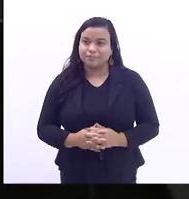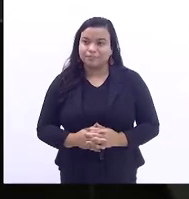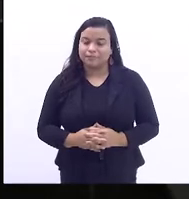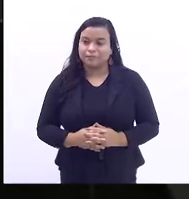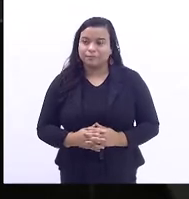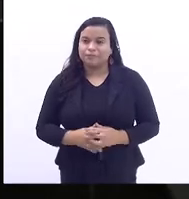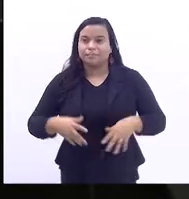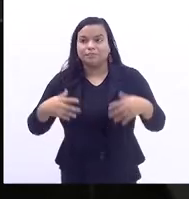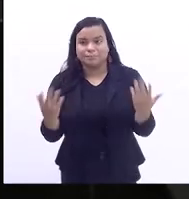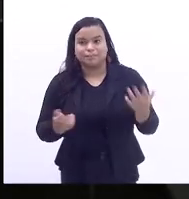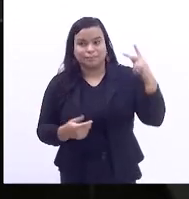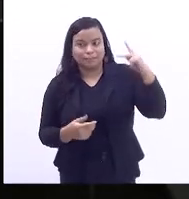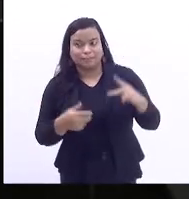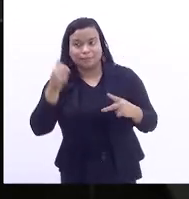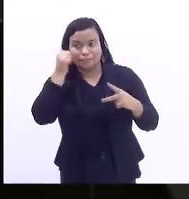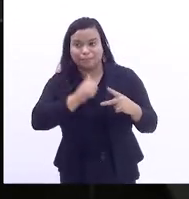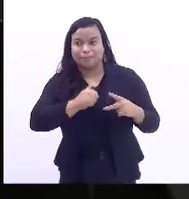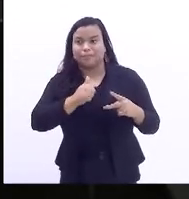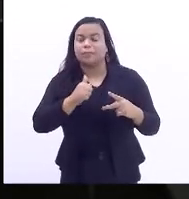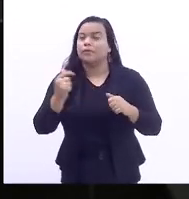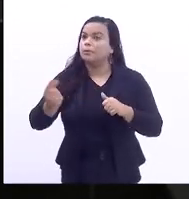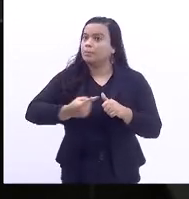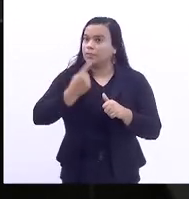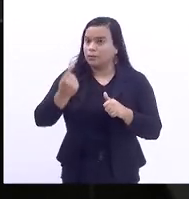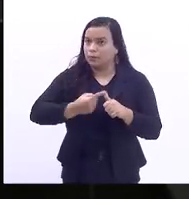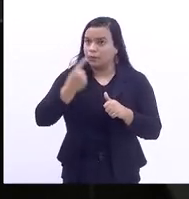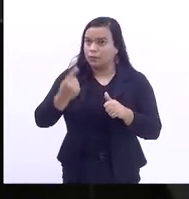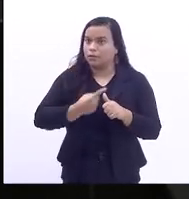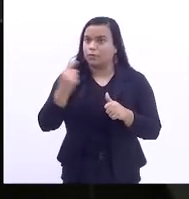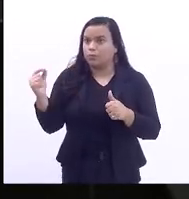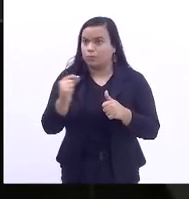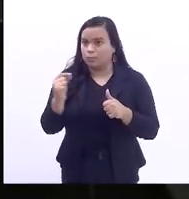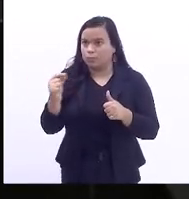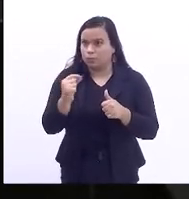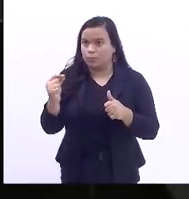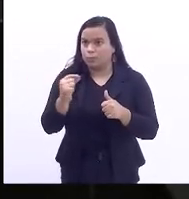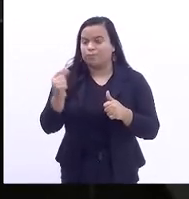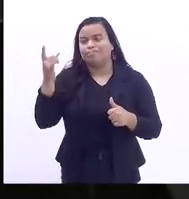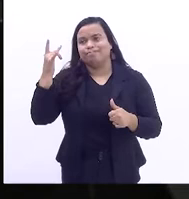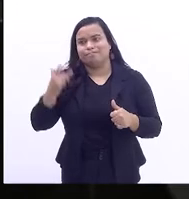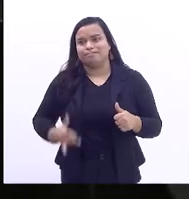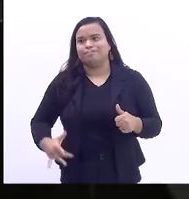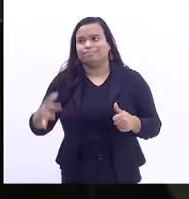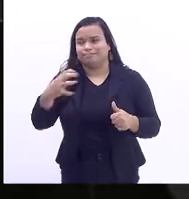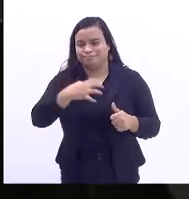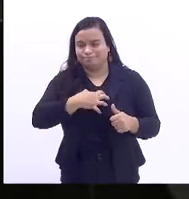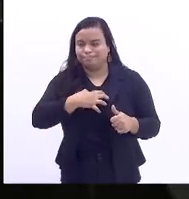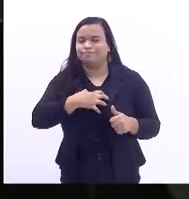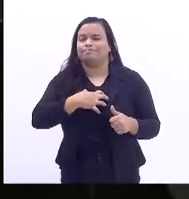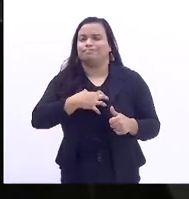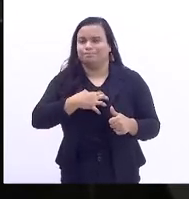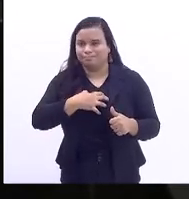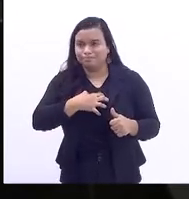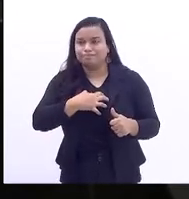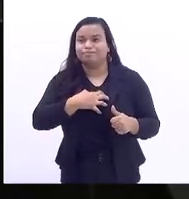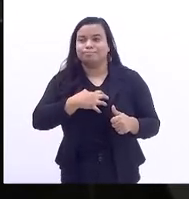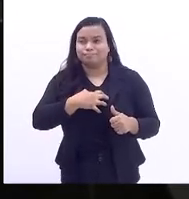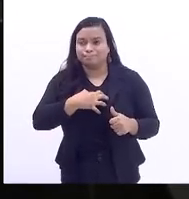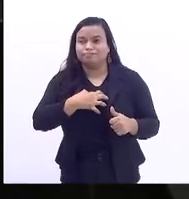Senhora Presidente, primeiro, para lamentar profundamente